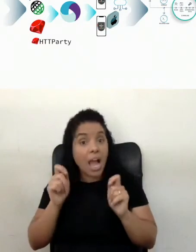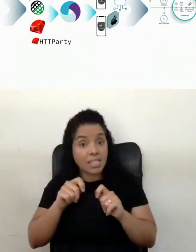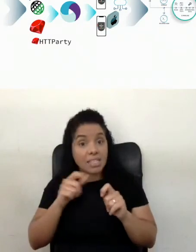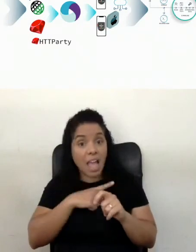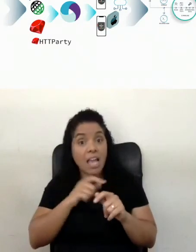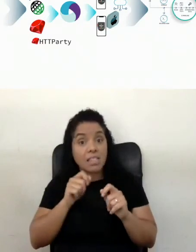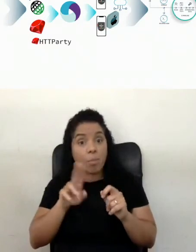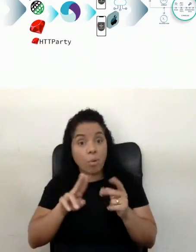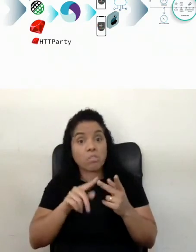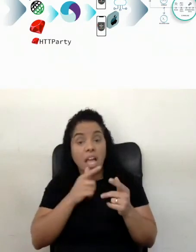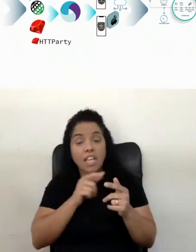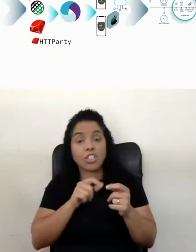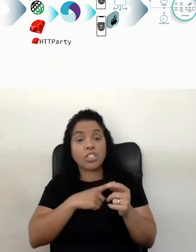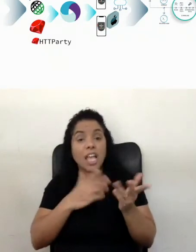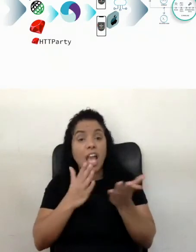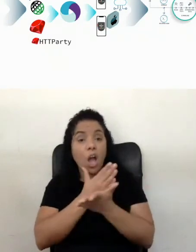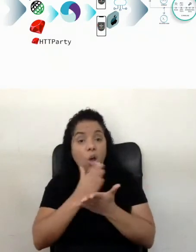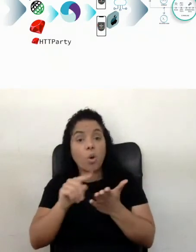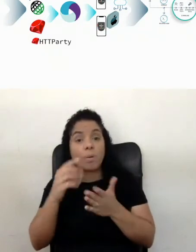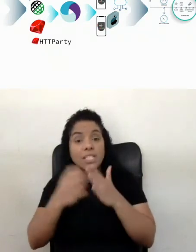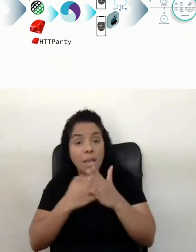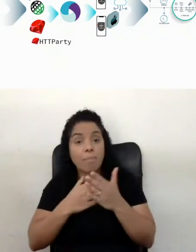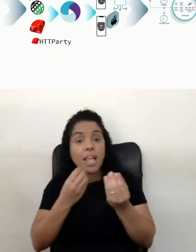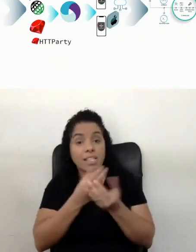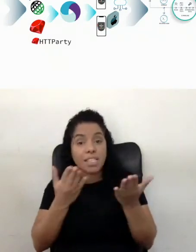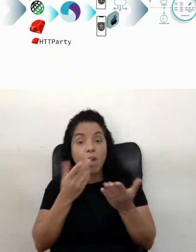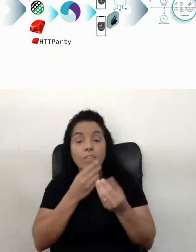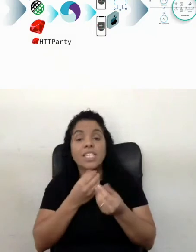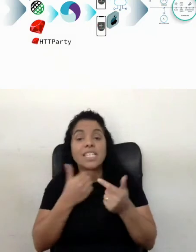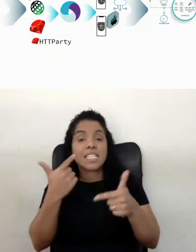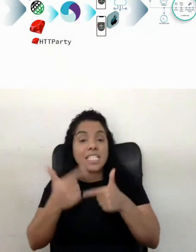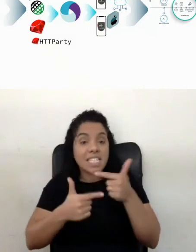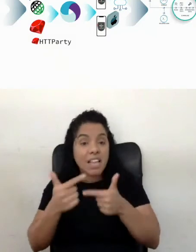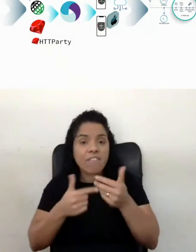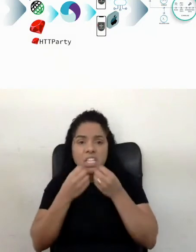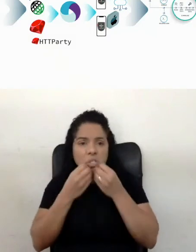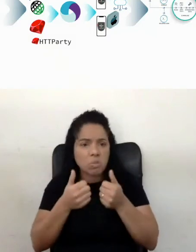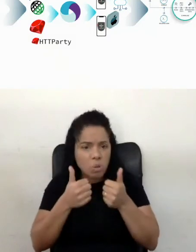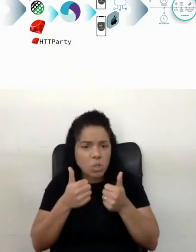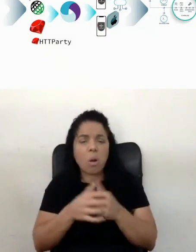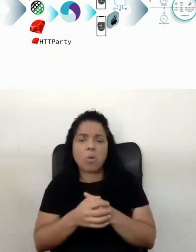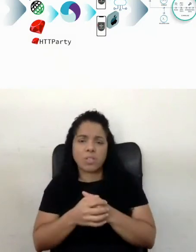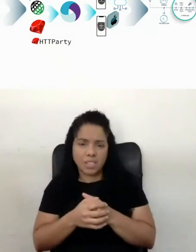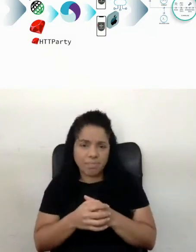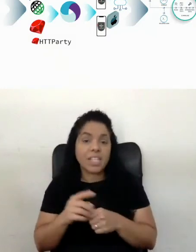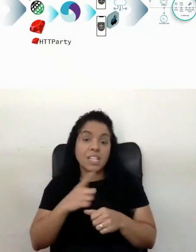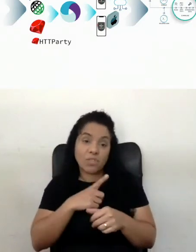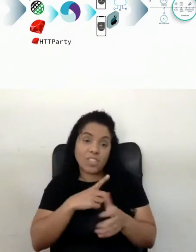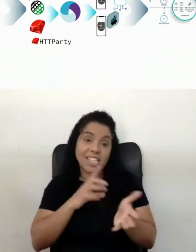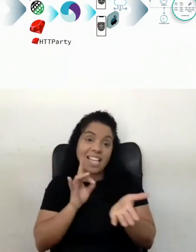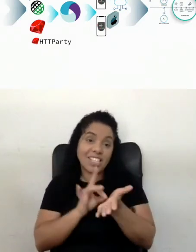ajuda e apoia muito e tem empresas que estão oferecendo serviços muito bons, né, e aí você ter de fato aí